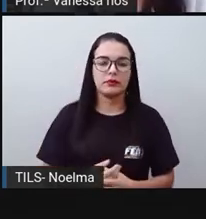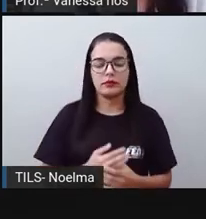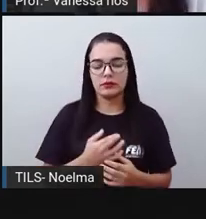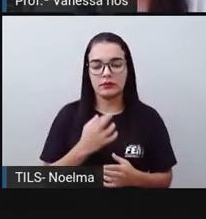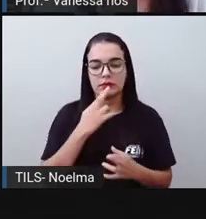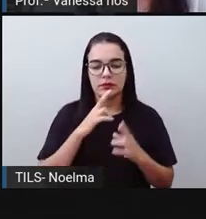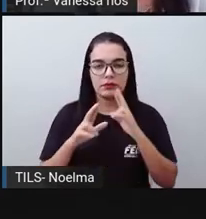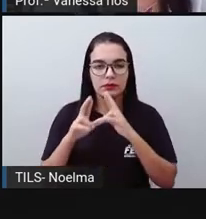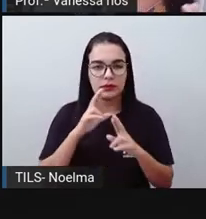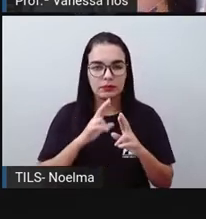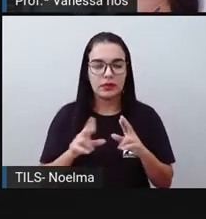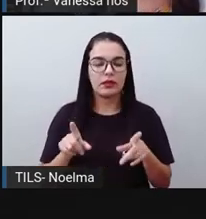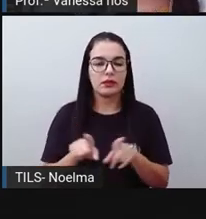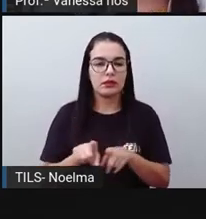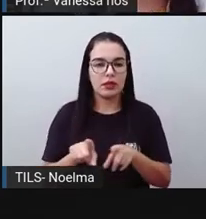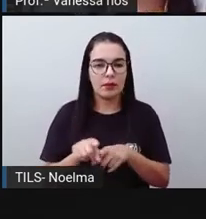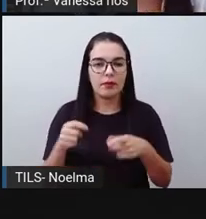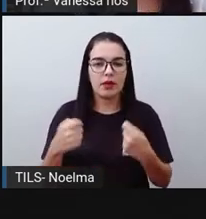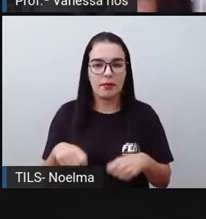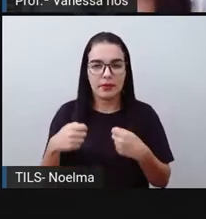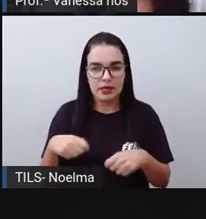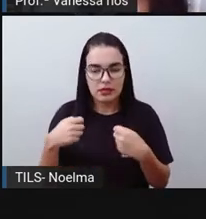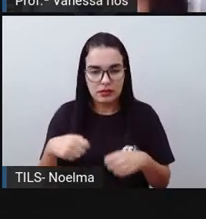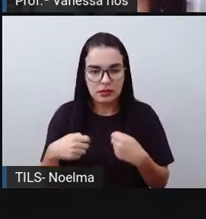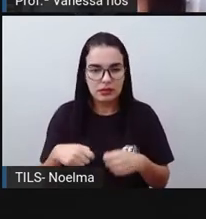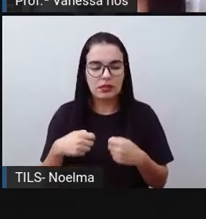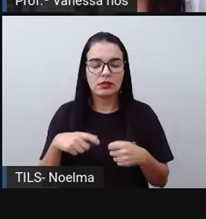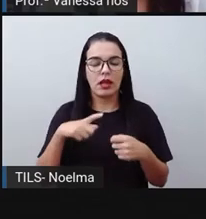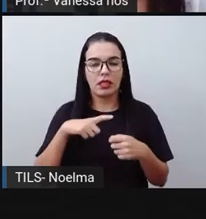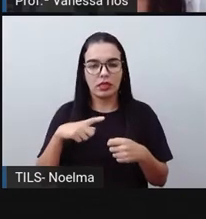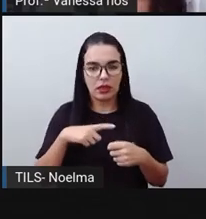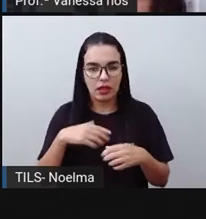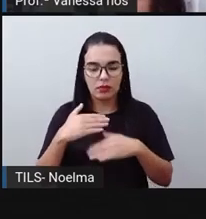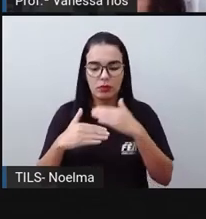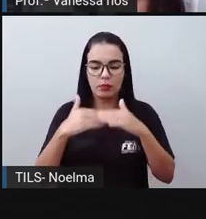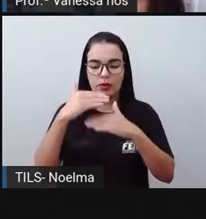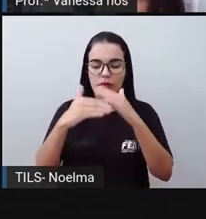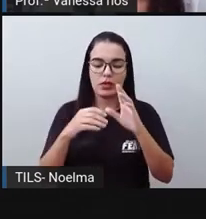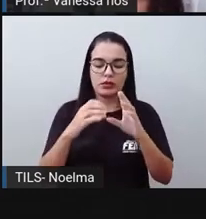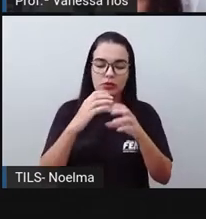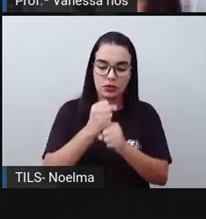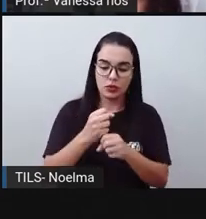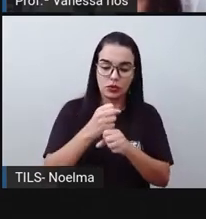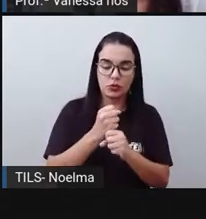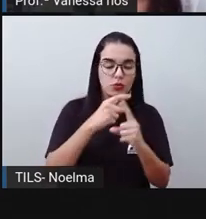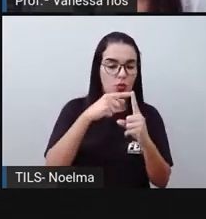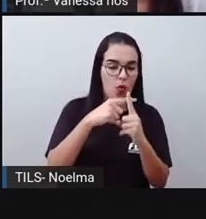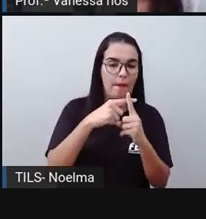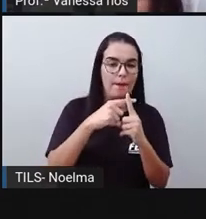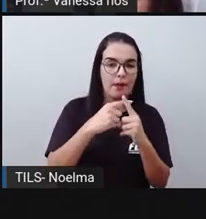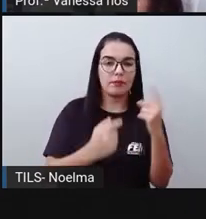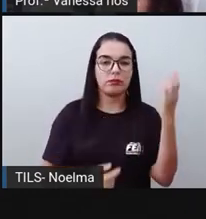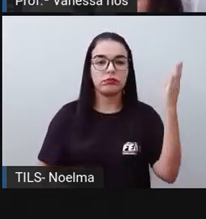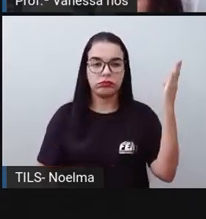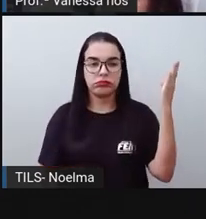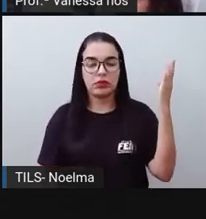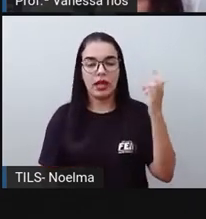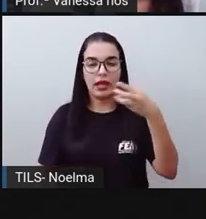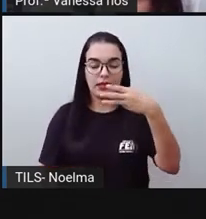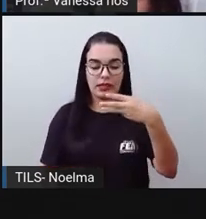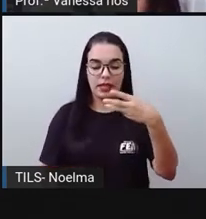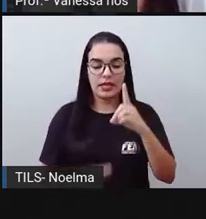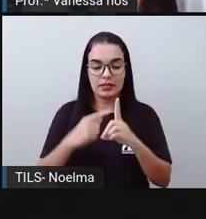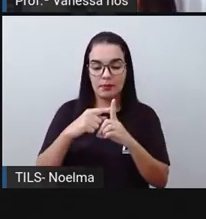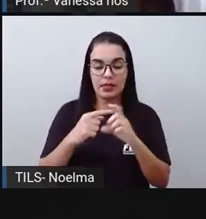e que também precisam fazer parte do processo de soma. Então quando a gente observa aqui, ó, 3 mais